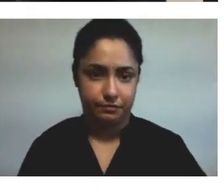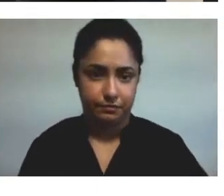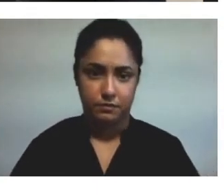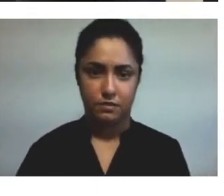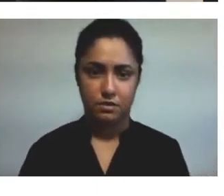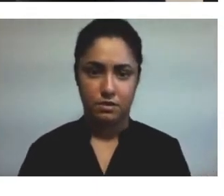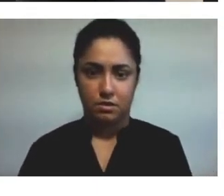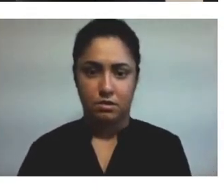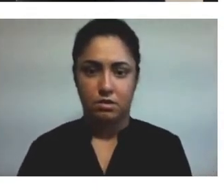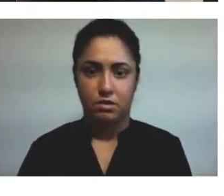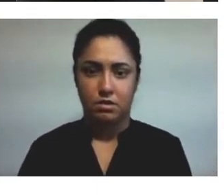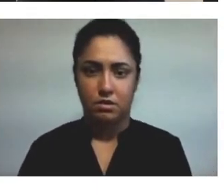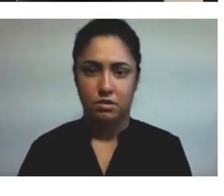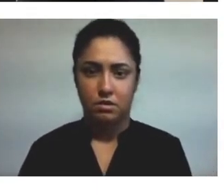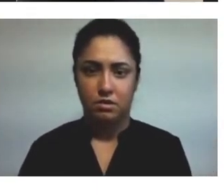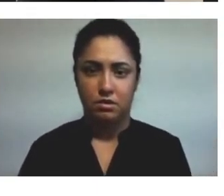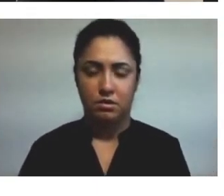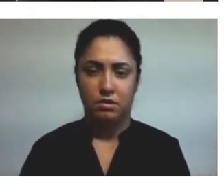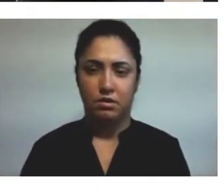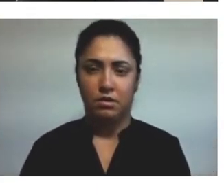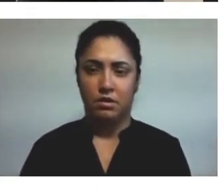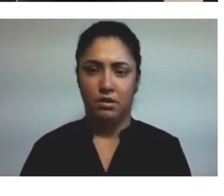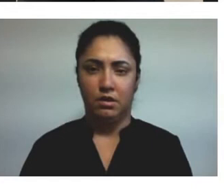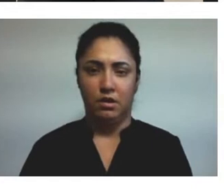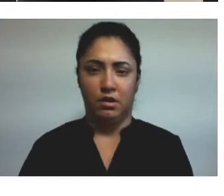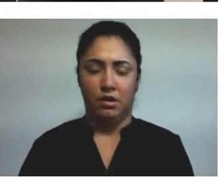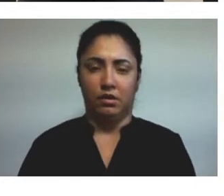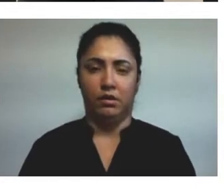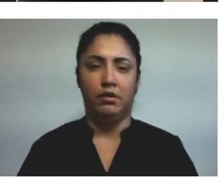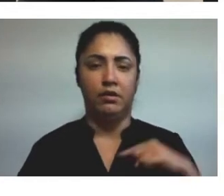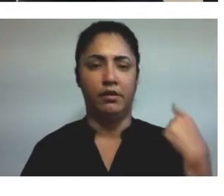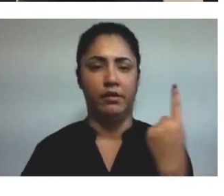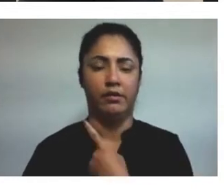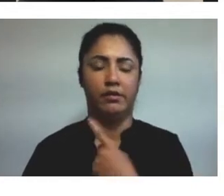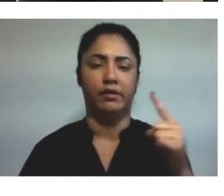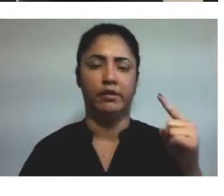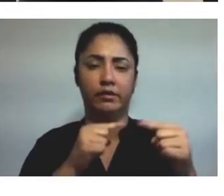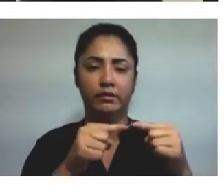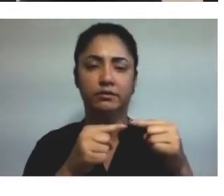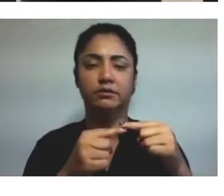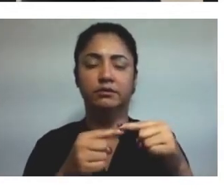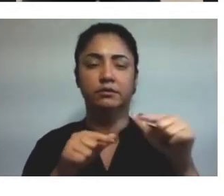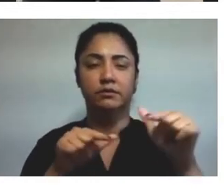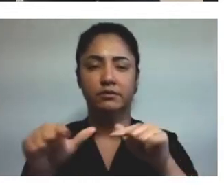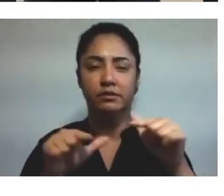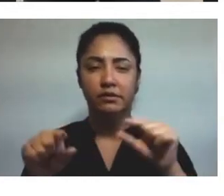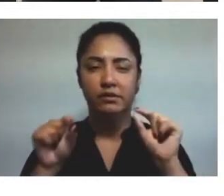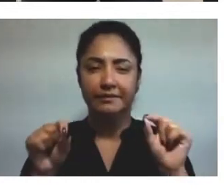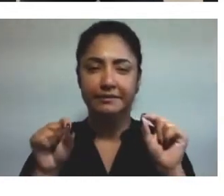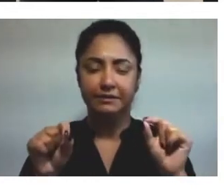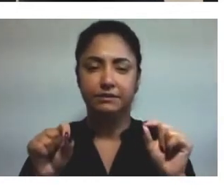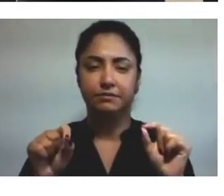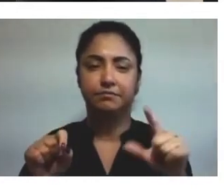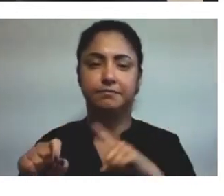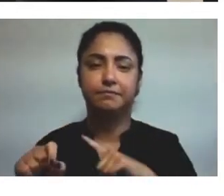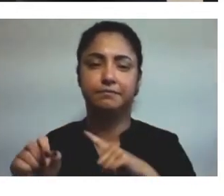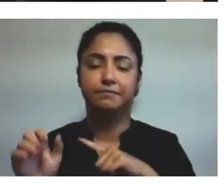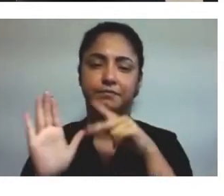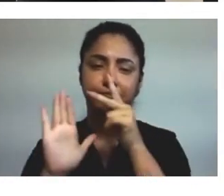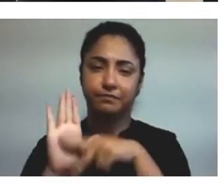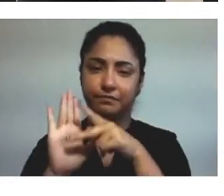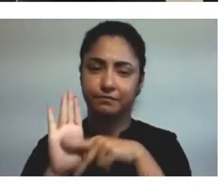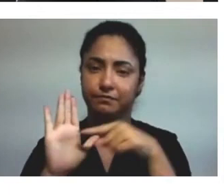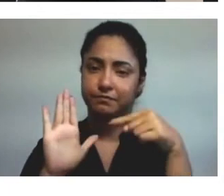Bom, a nossa metodologia de trabalho, ela foi... Na verdade, o nosso projeto, ele não foi